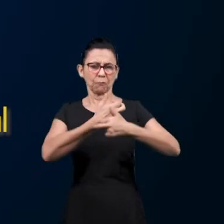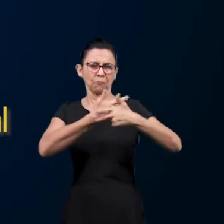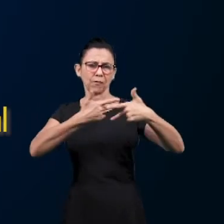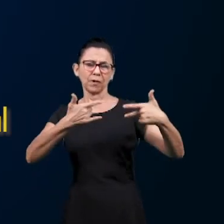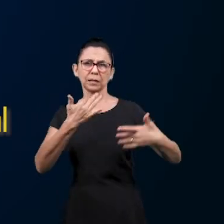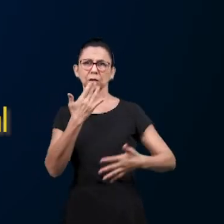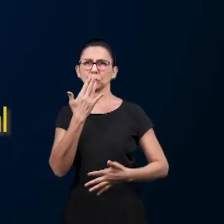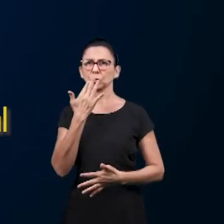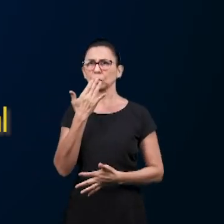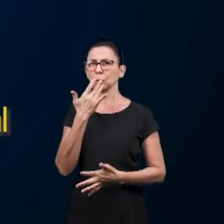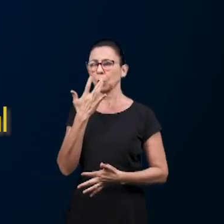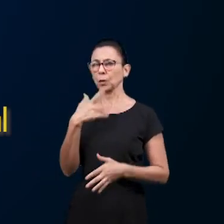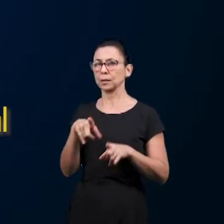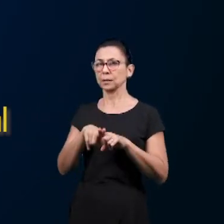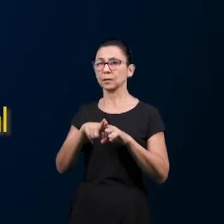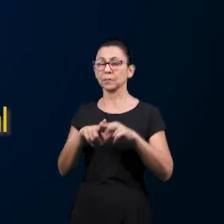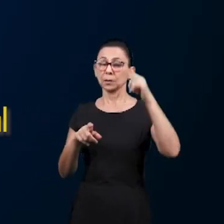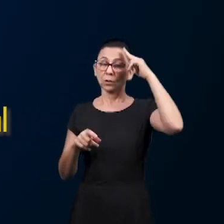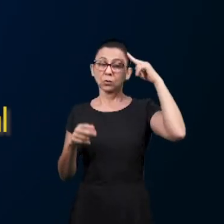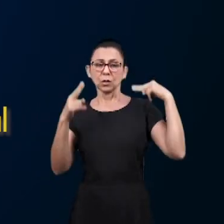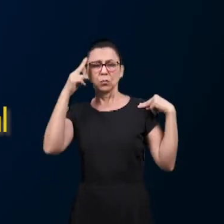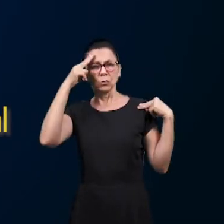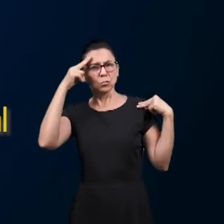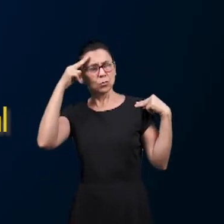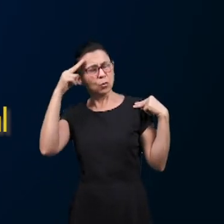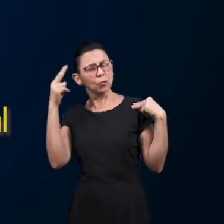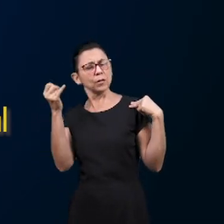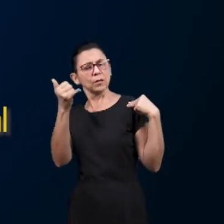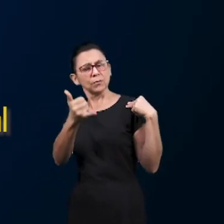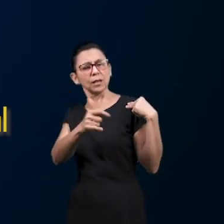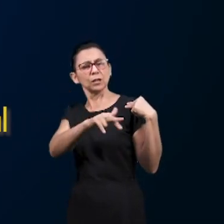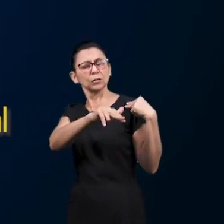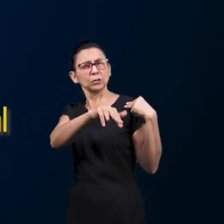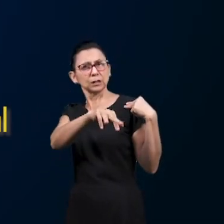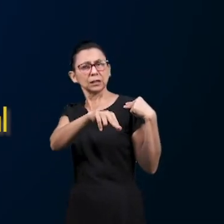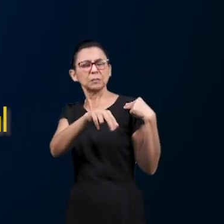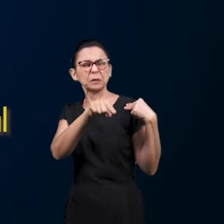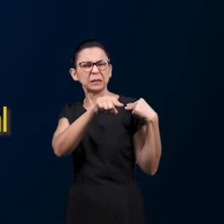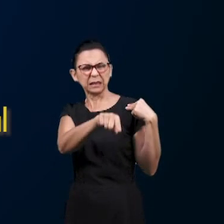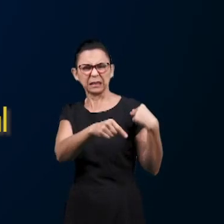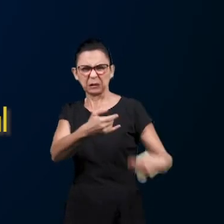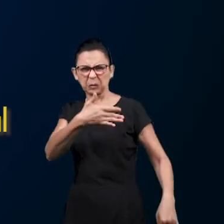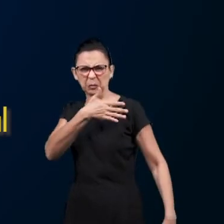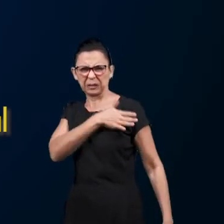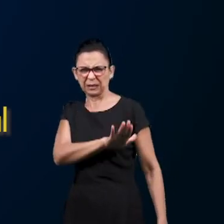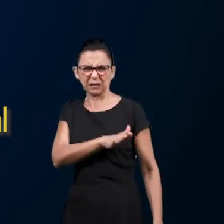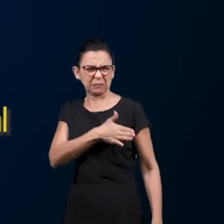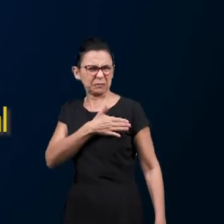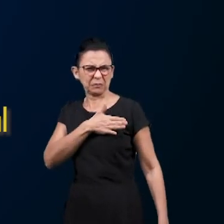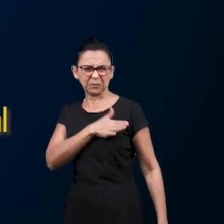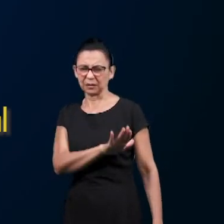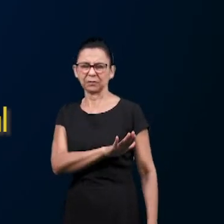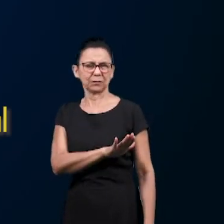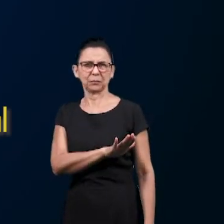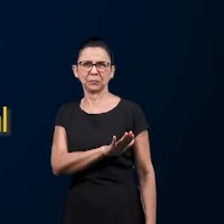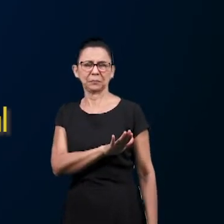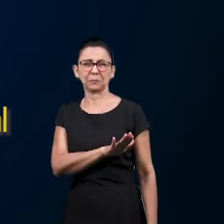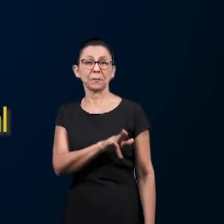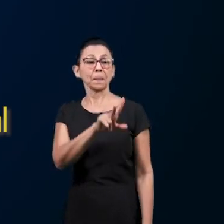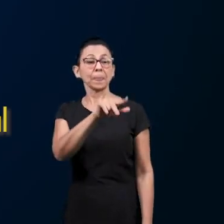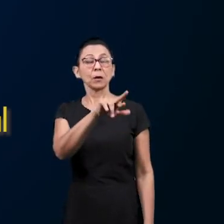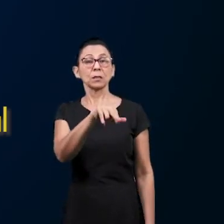Sonhou também José um sonho que contou a seus irmãos, por isso o aborreciam ainda mais.